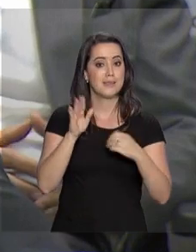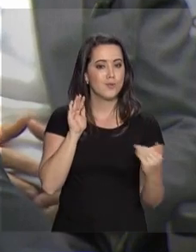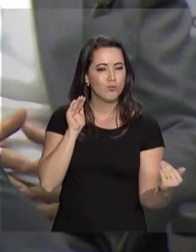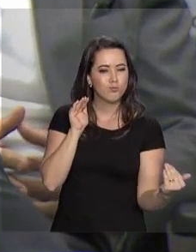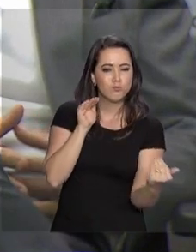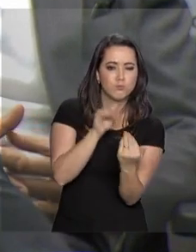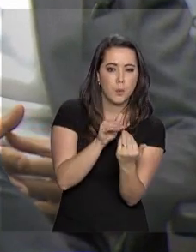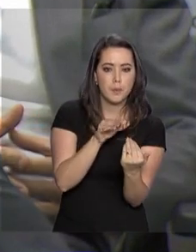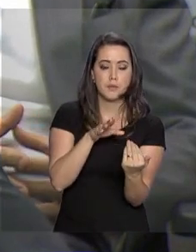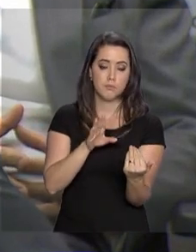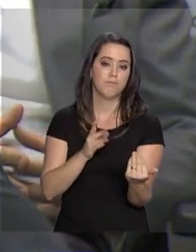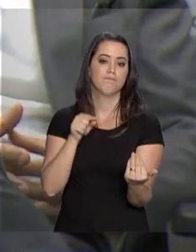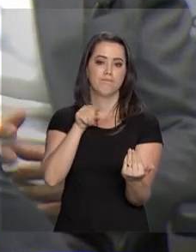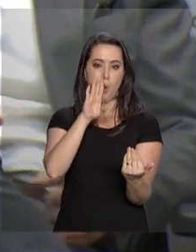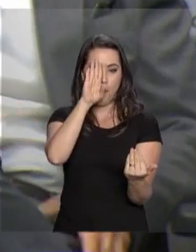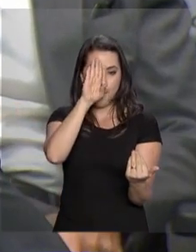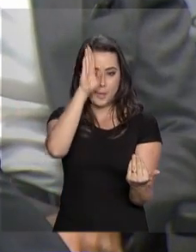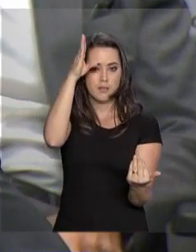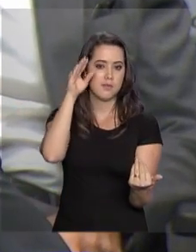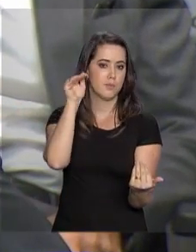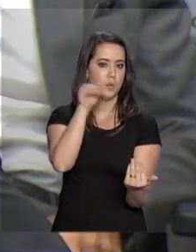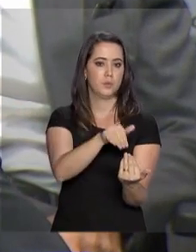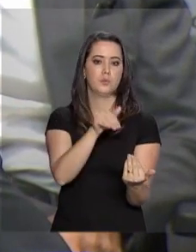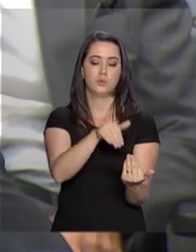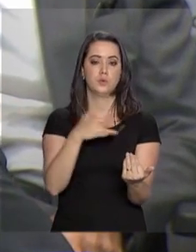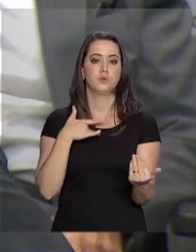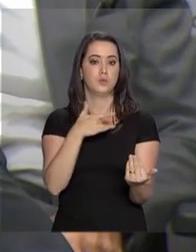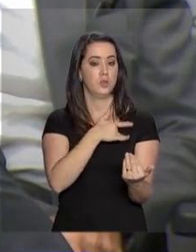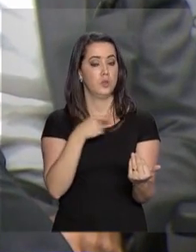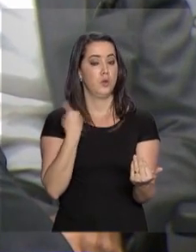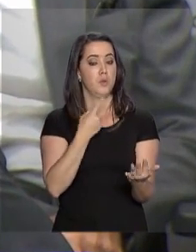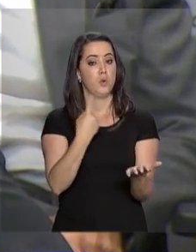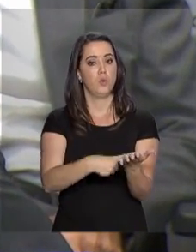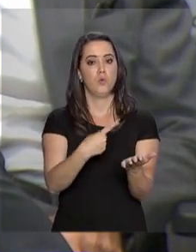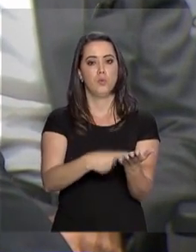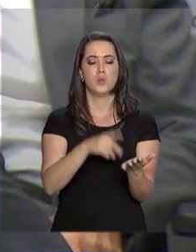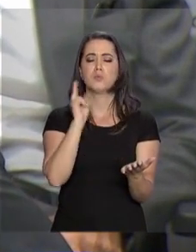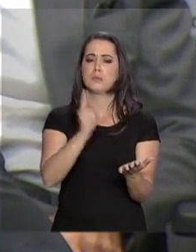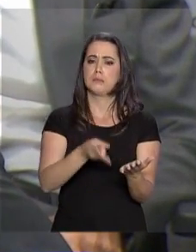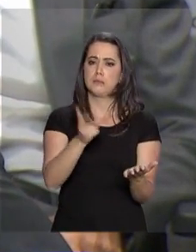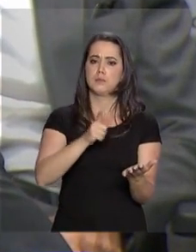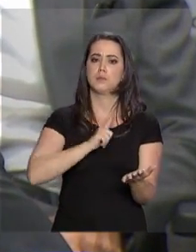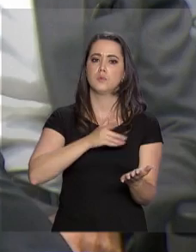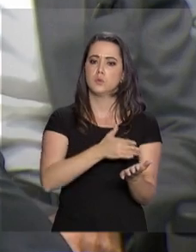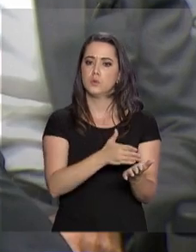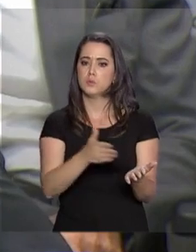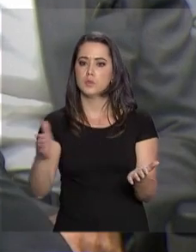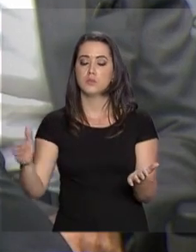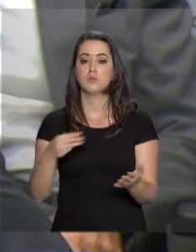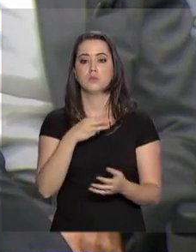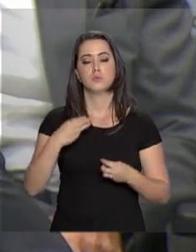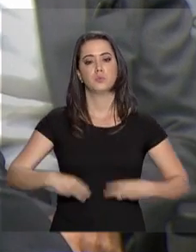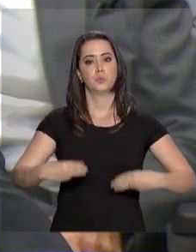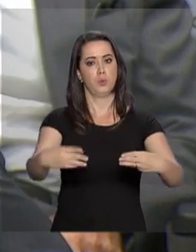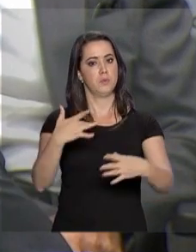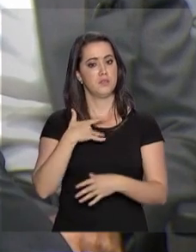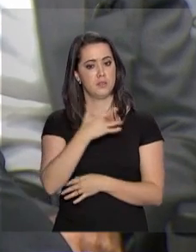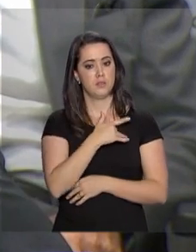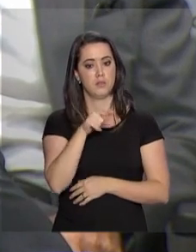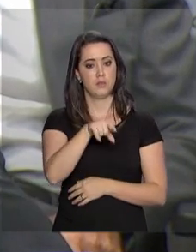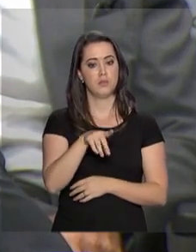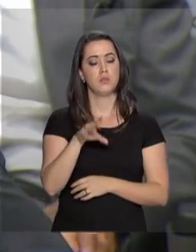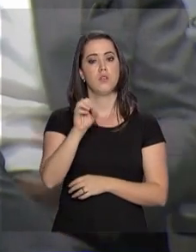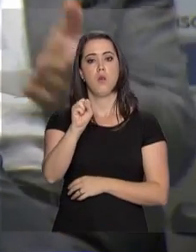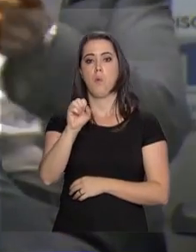norte do nosso sistema de saúde. Meu compromisso com a atenção básica é integral durante esse período no Ministério. Então, a SAS